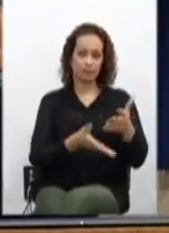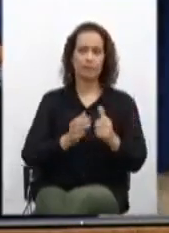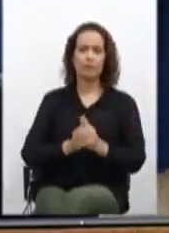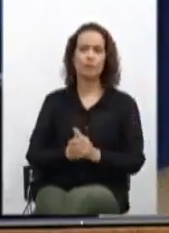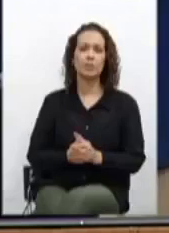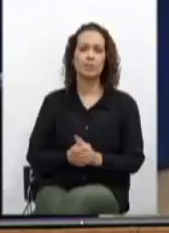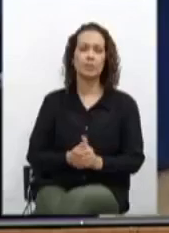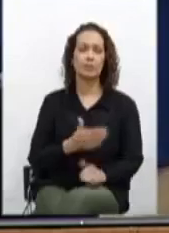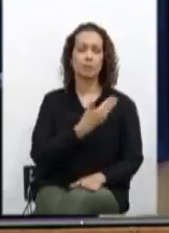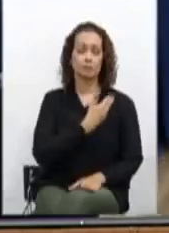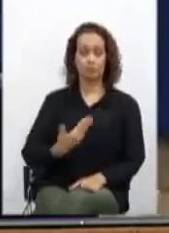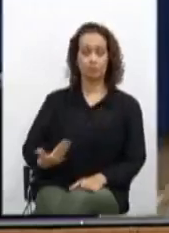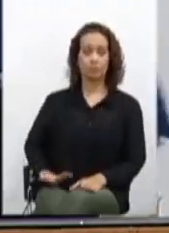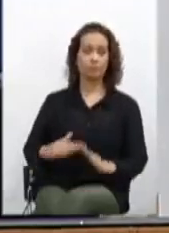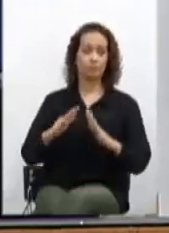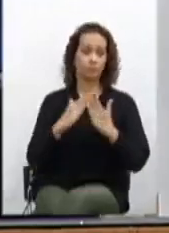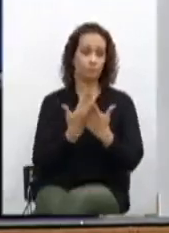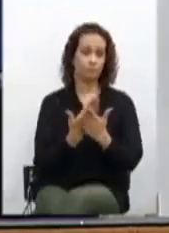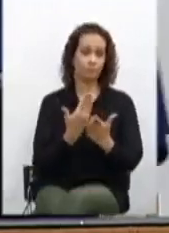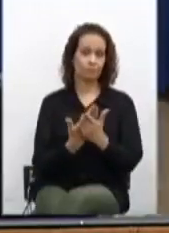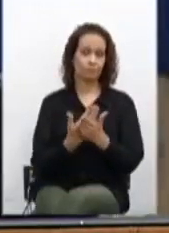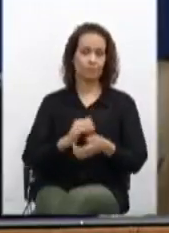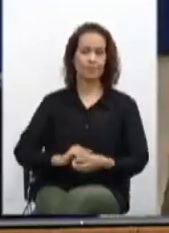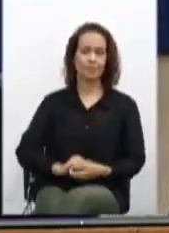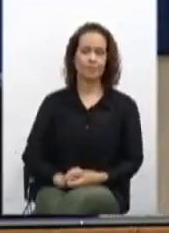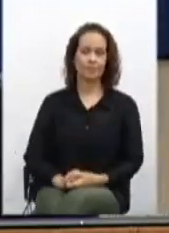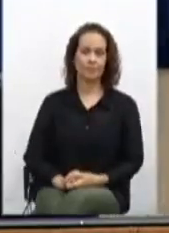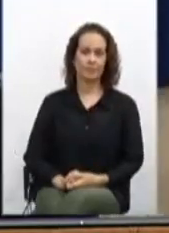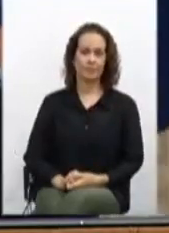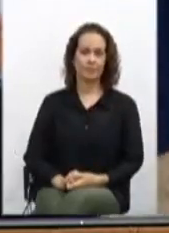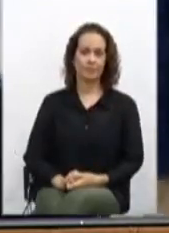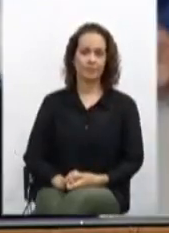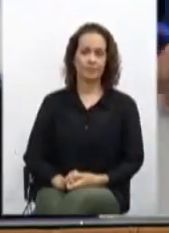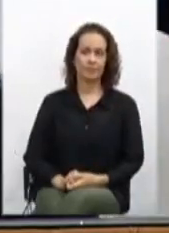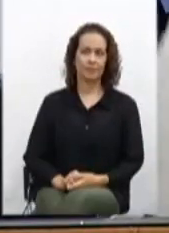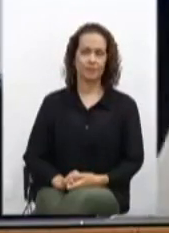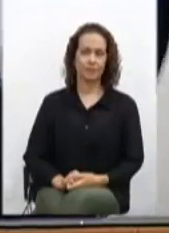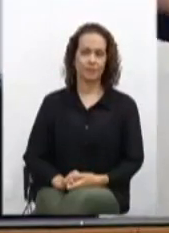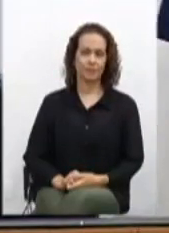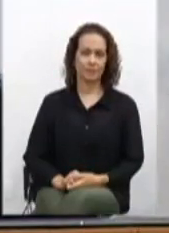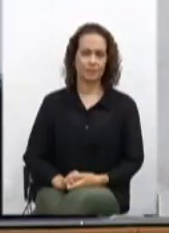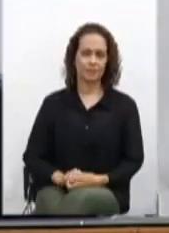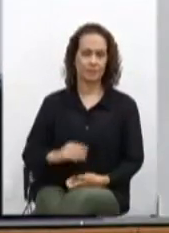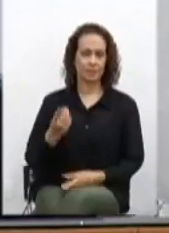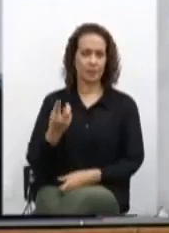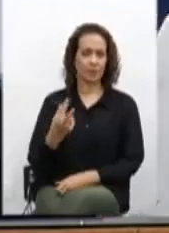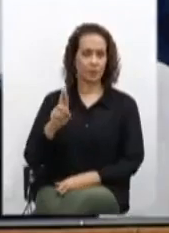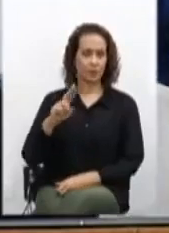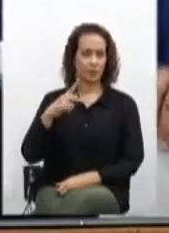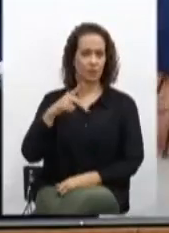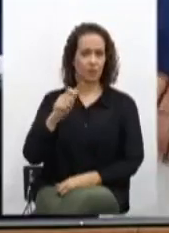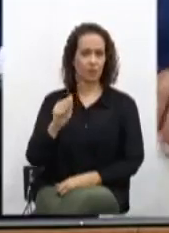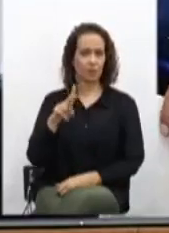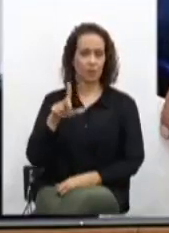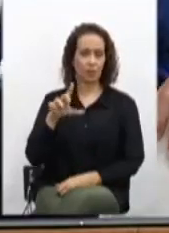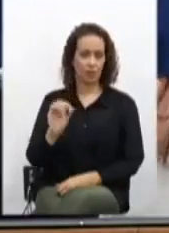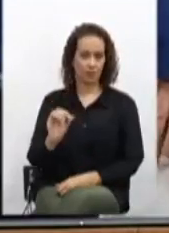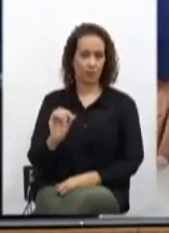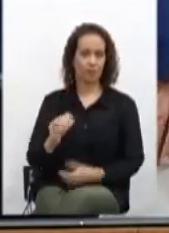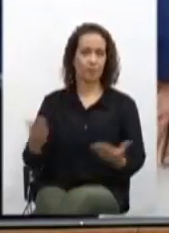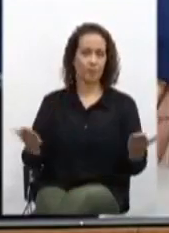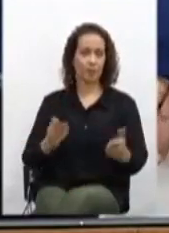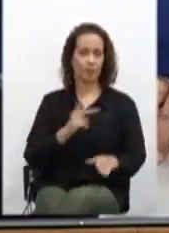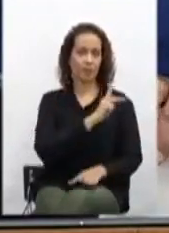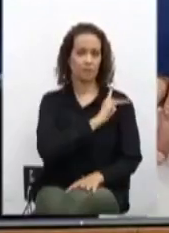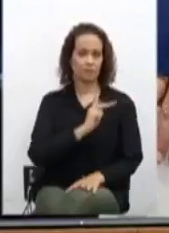educação. Projeto turno, de autoria do deputado Zé Guilherme. O relator é do doutor Paulo Gil, deputado do Ash Bechir. Passo a